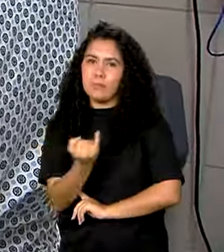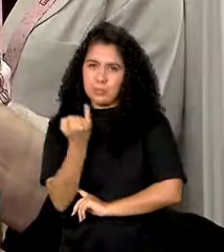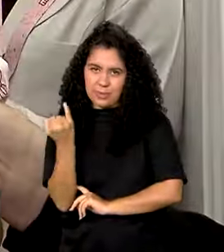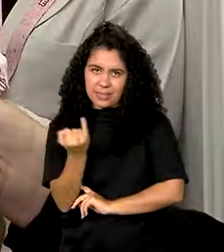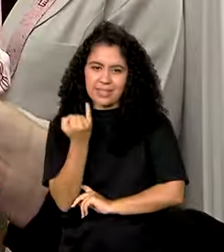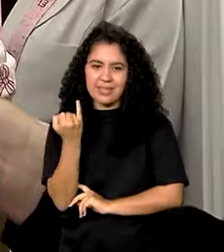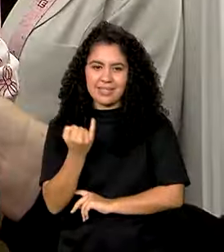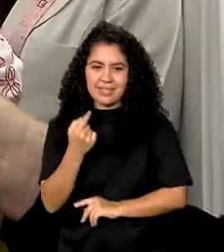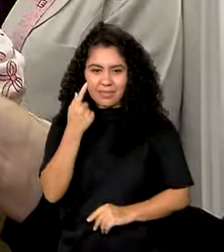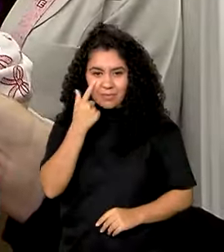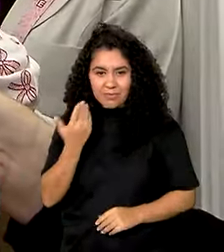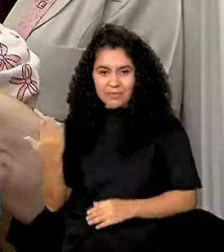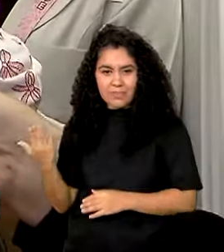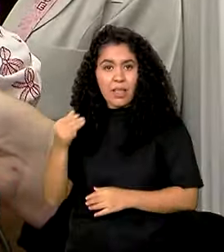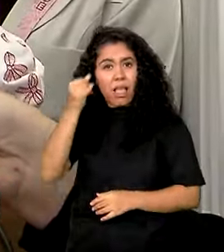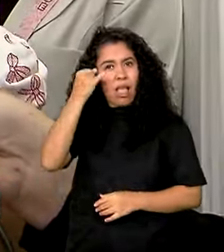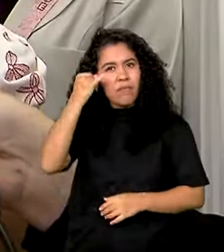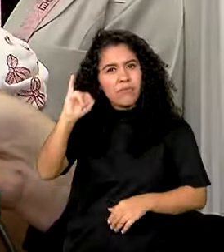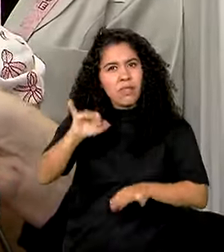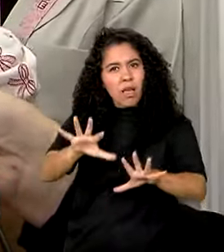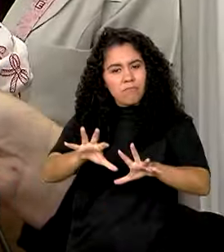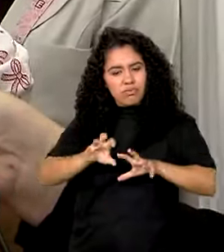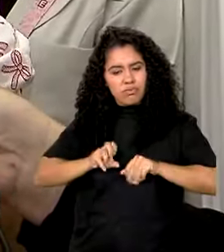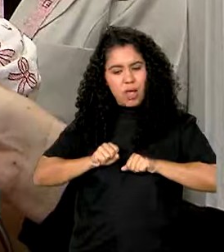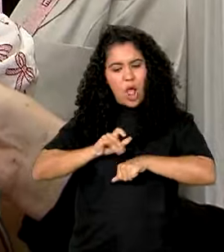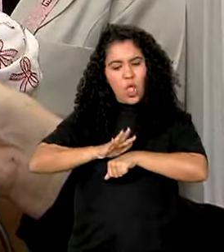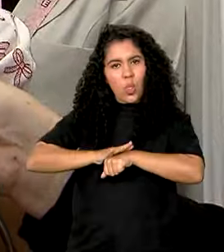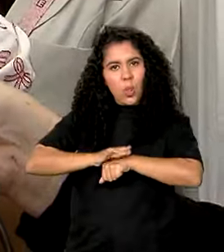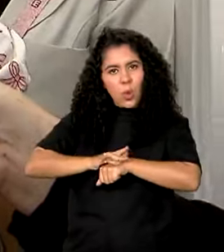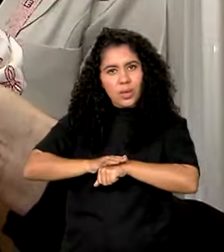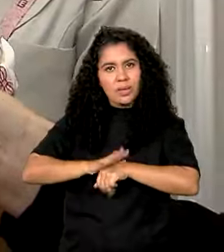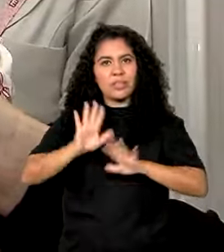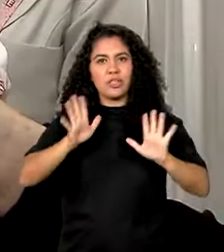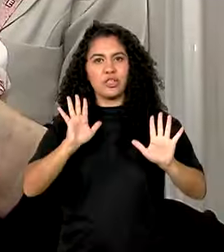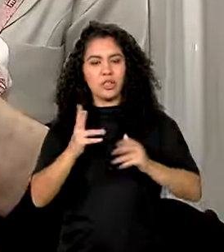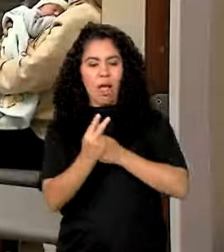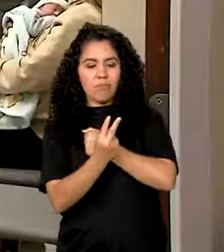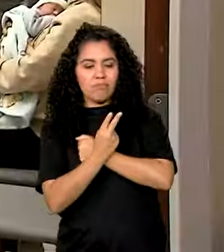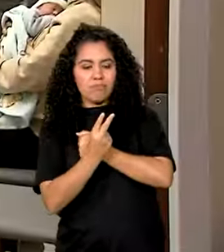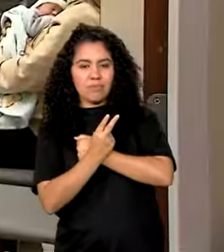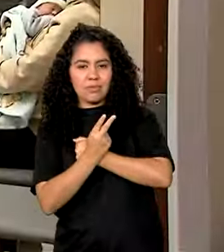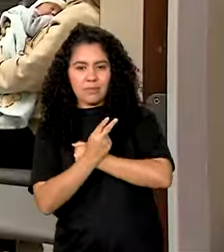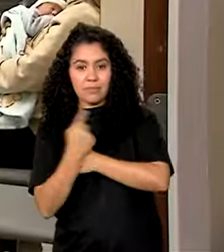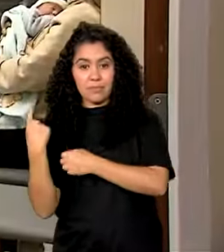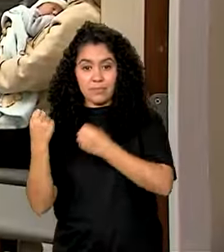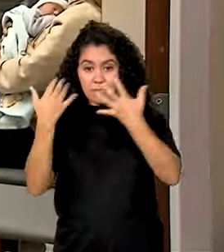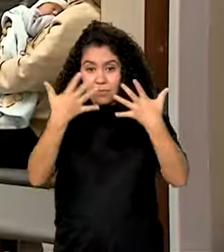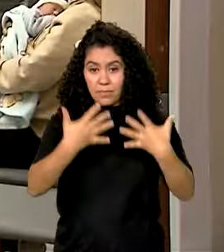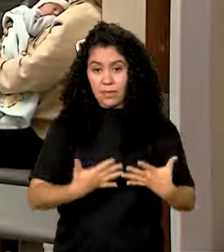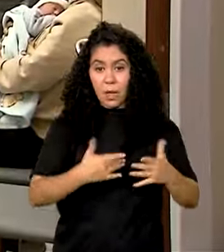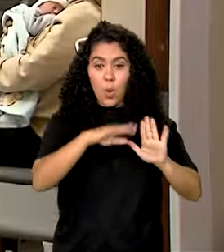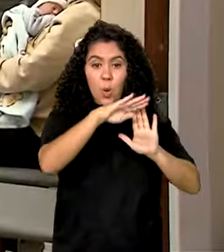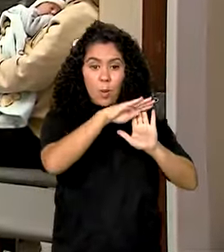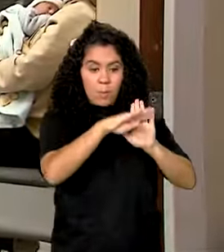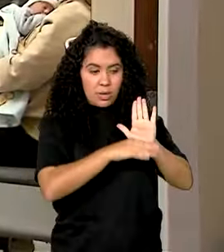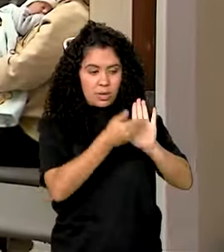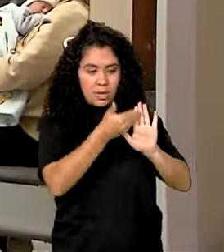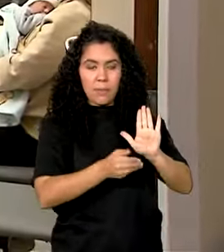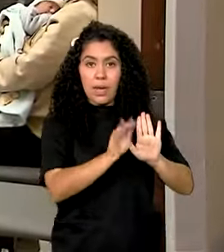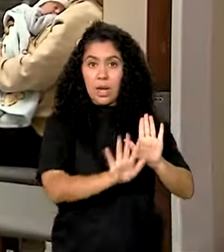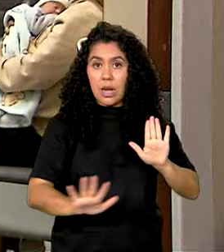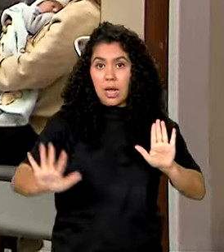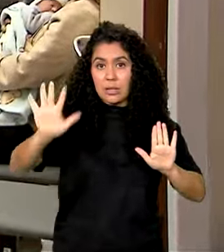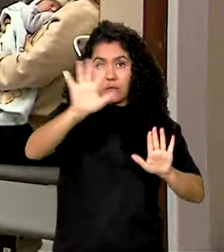a filha. Previnde doenças, né? E a gente já sai imunizada com a criança. De acordo com o Programa Nacional de